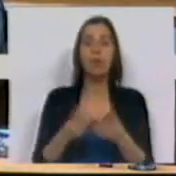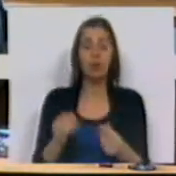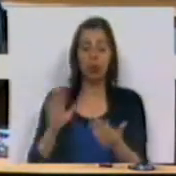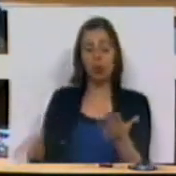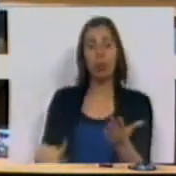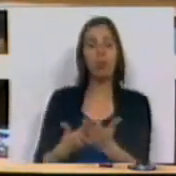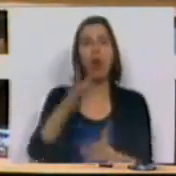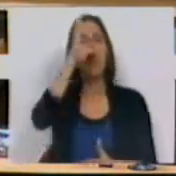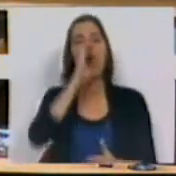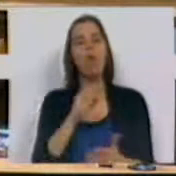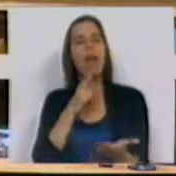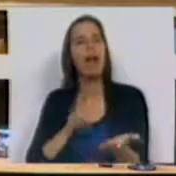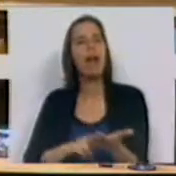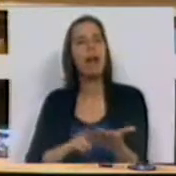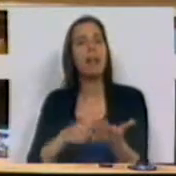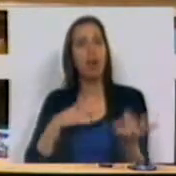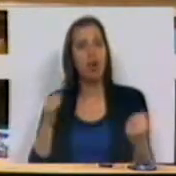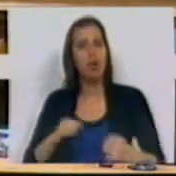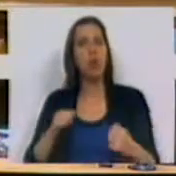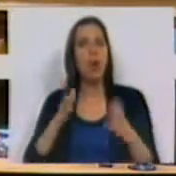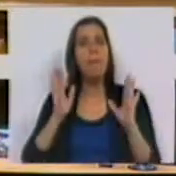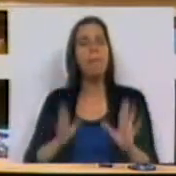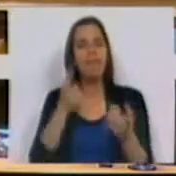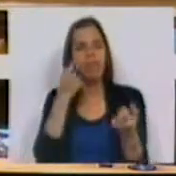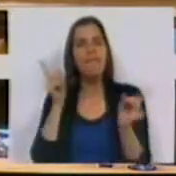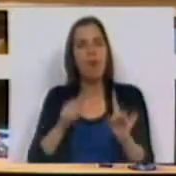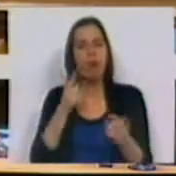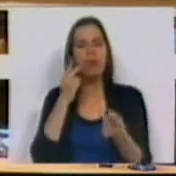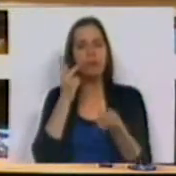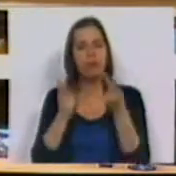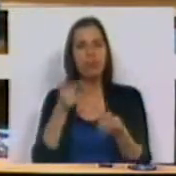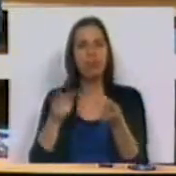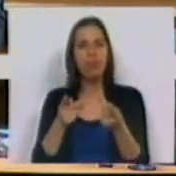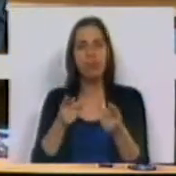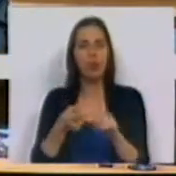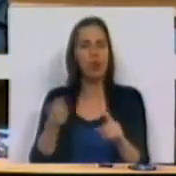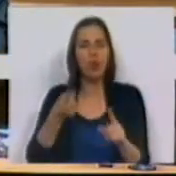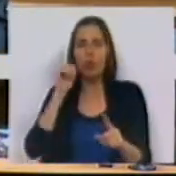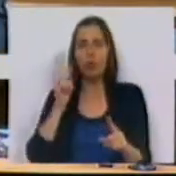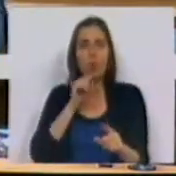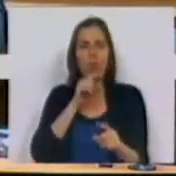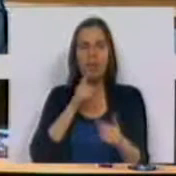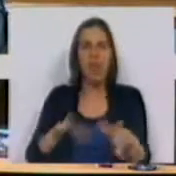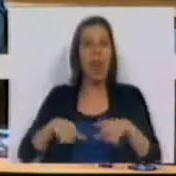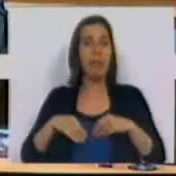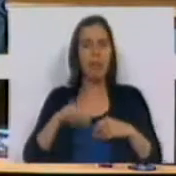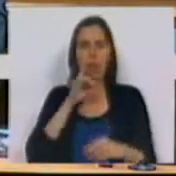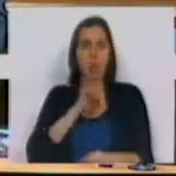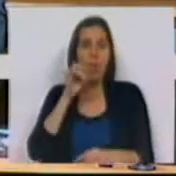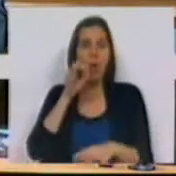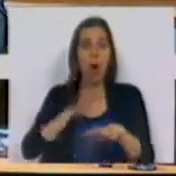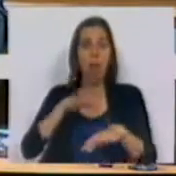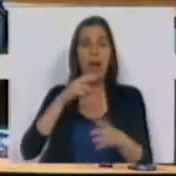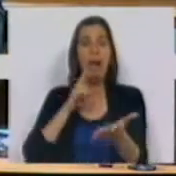propostas pelo Governo, para uma realidade que concordamos ter de ser revisitada, extravasam a razoabilidade admissível em